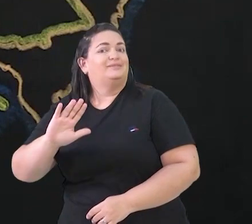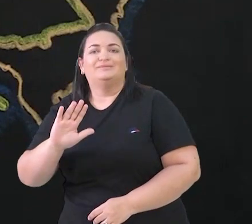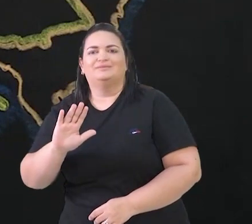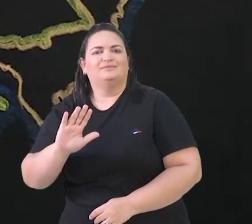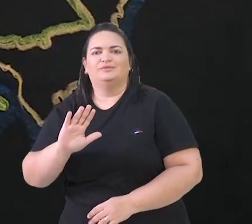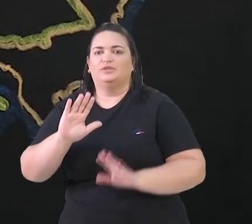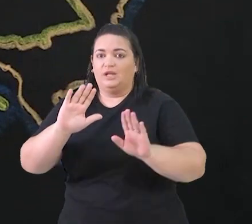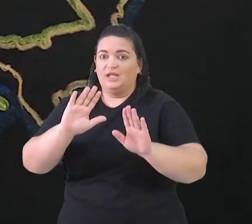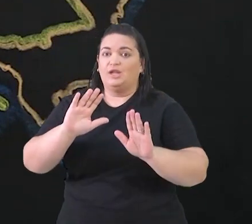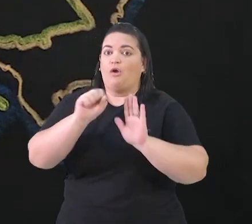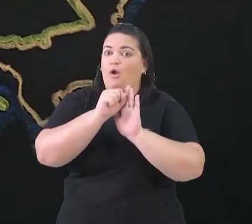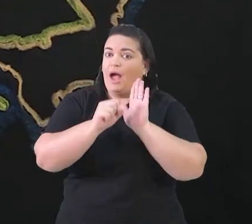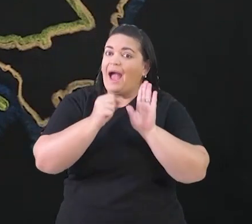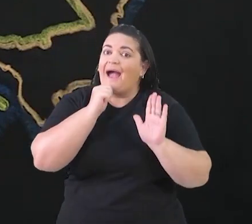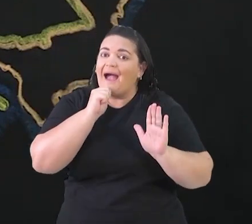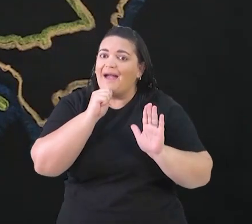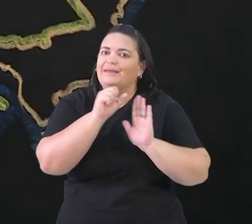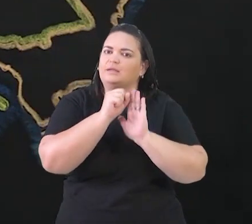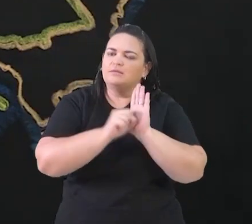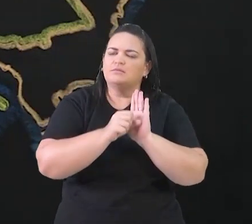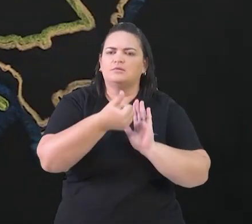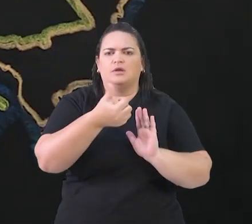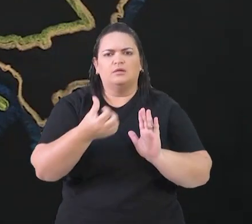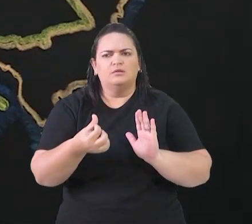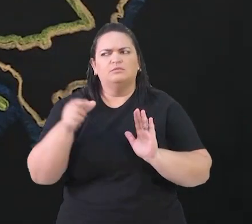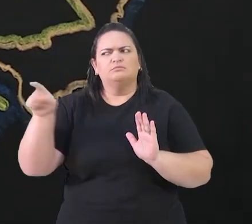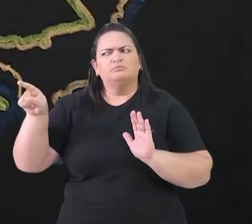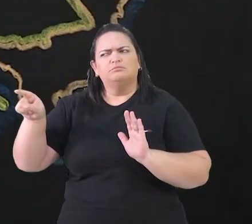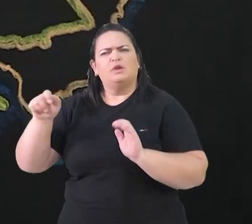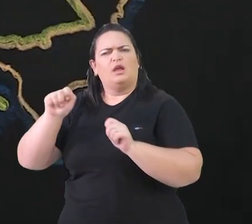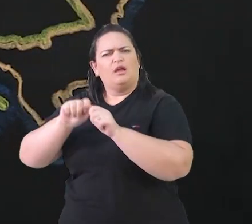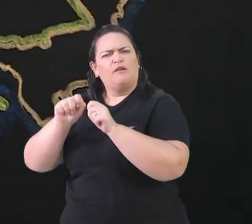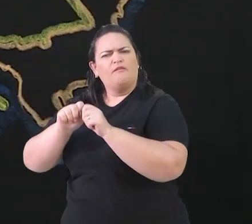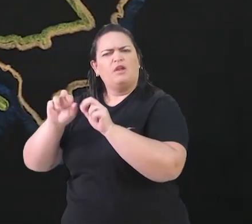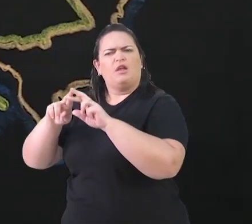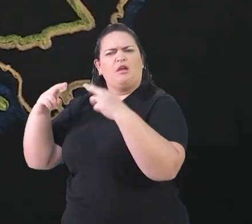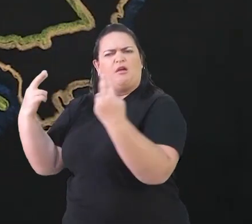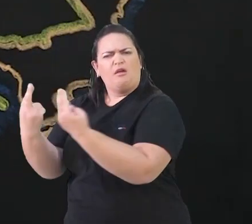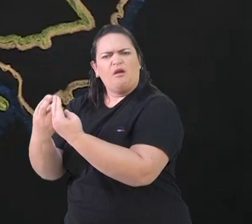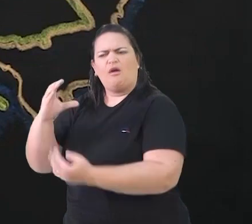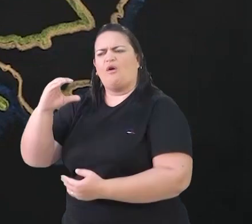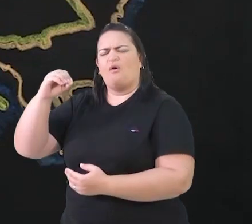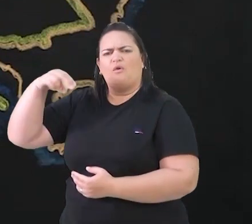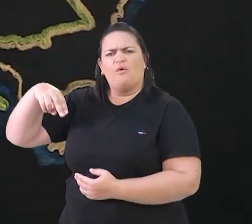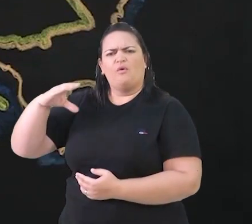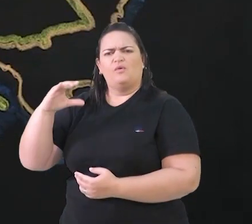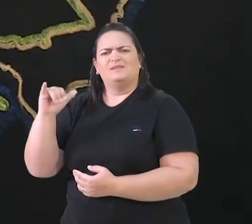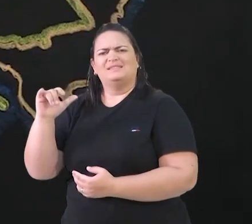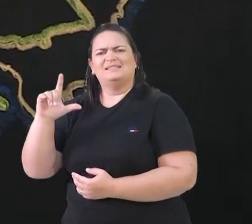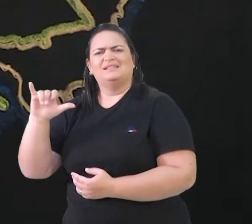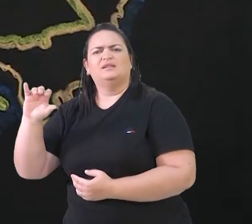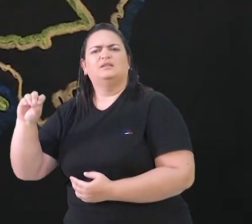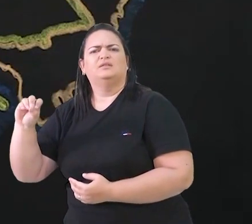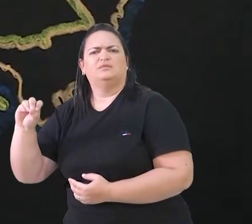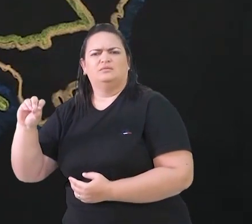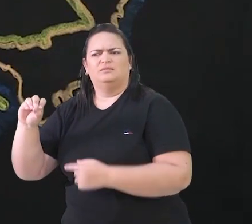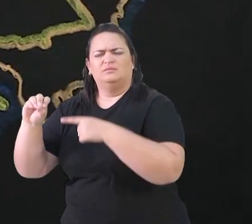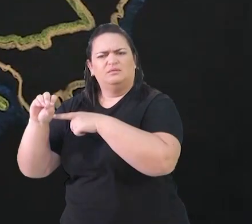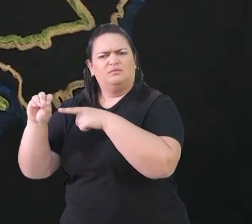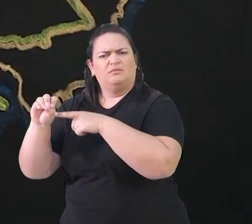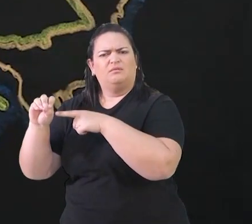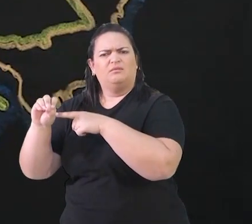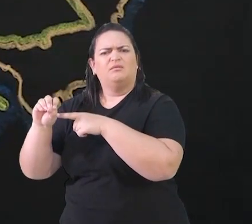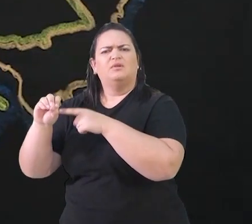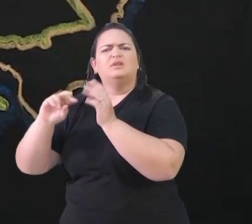em poucos anos, veja, a Igreja Católica fez uma reunião importante, que foi o Conselho de Trento. Conselho tem esse